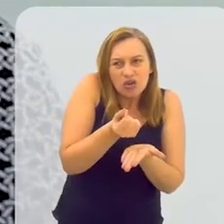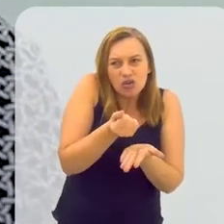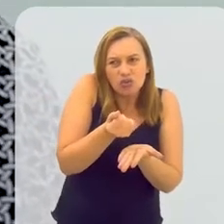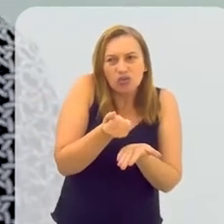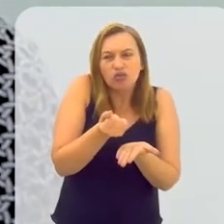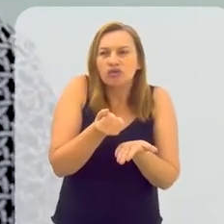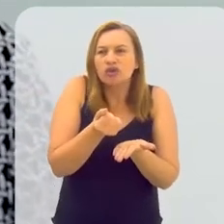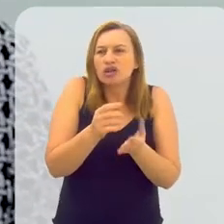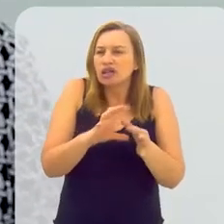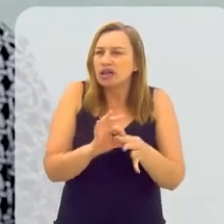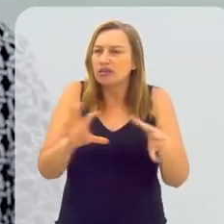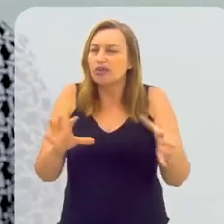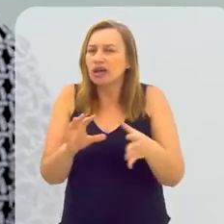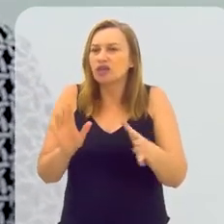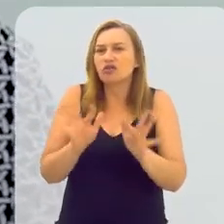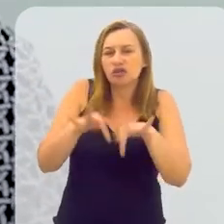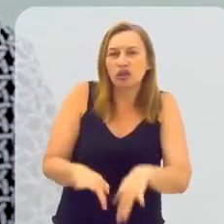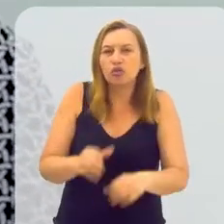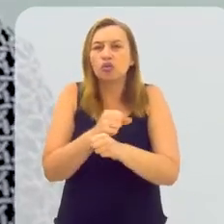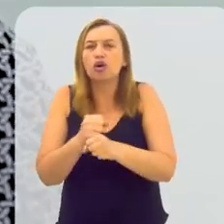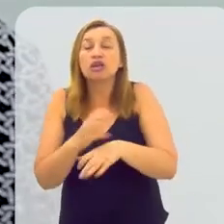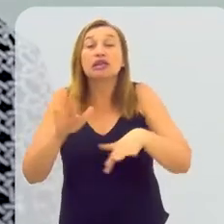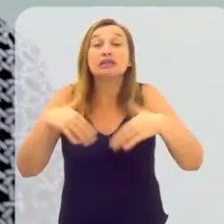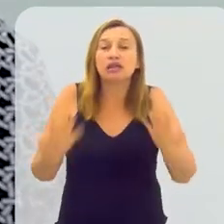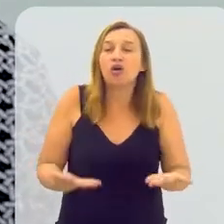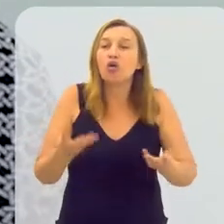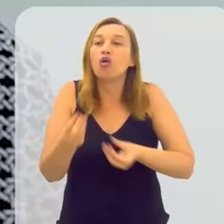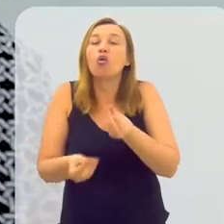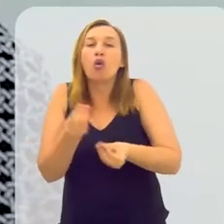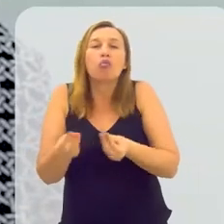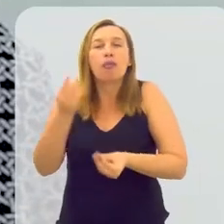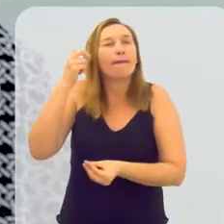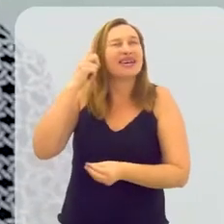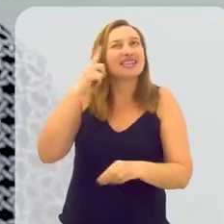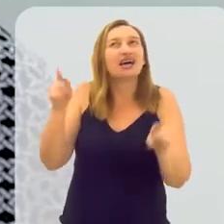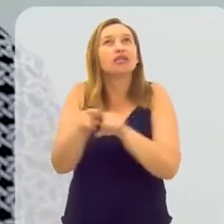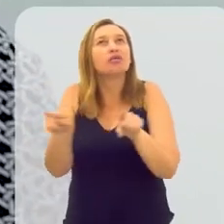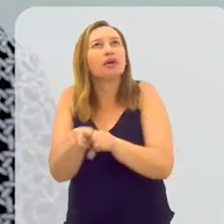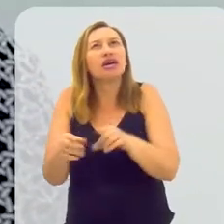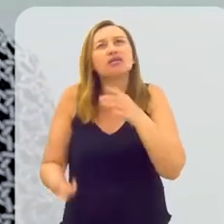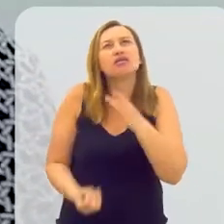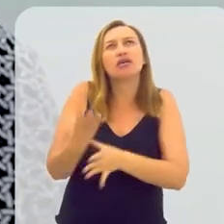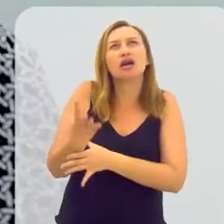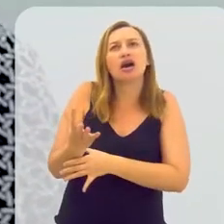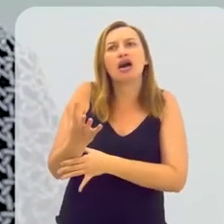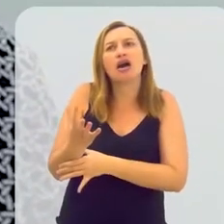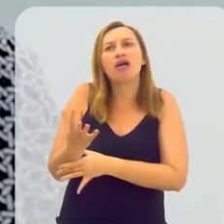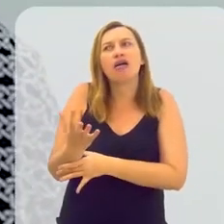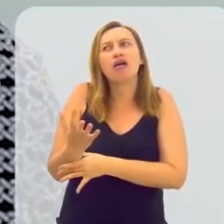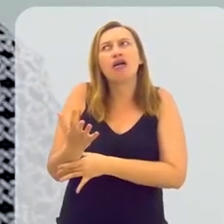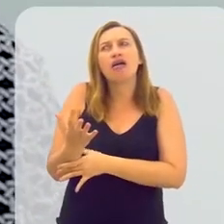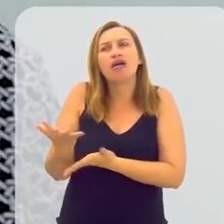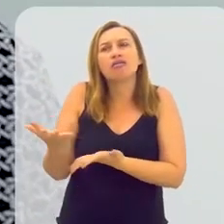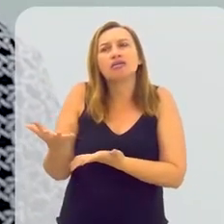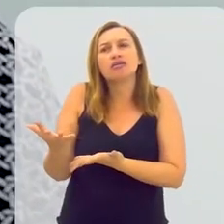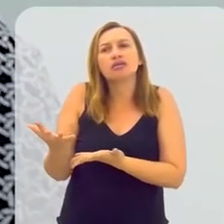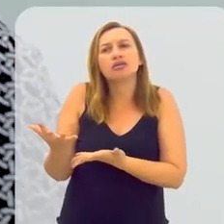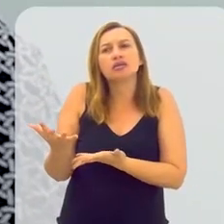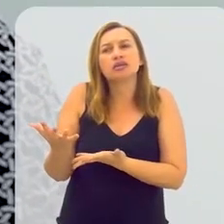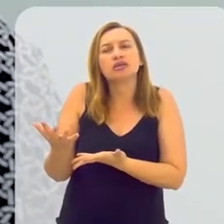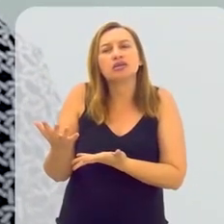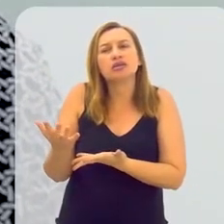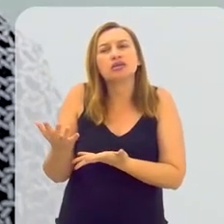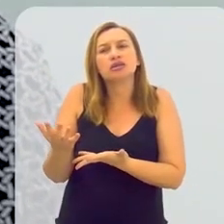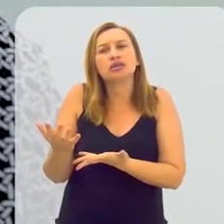vai estar disponível a partir do final do ano? Então, como a gente pode pensar também em construir essas